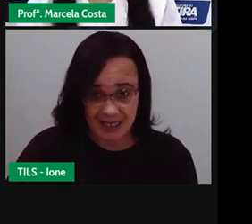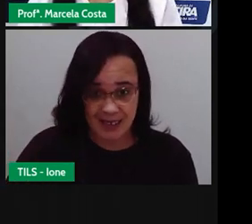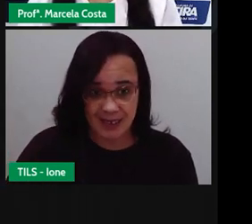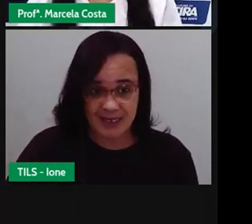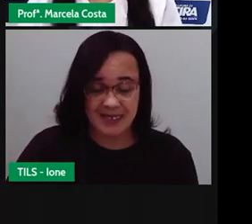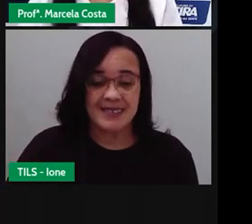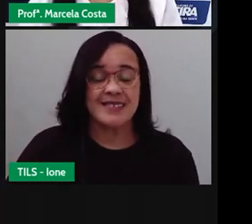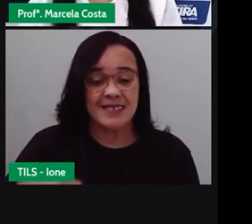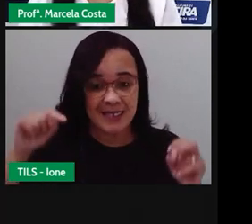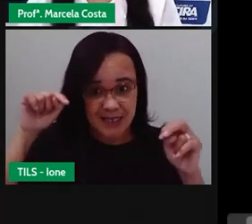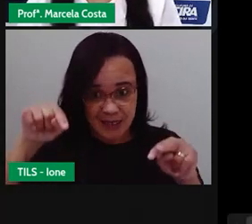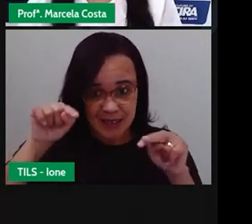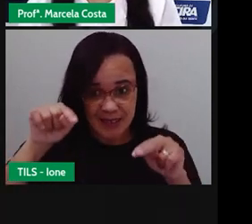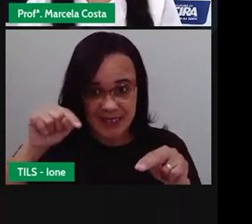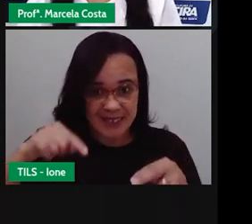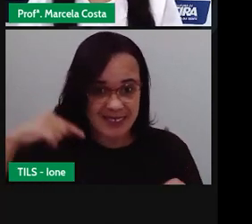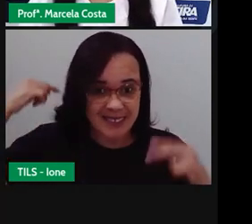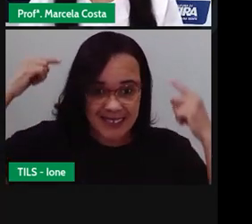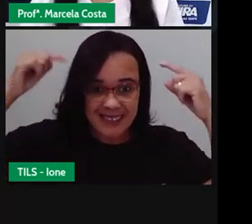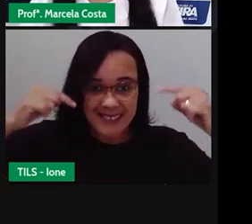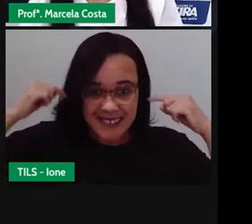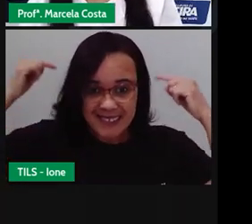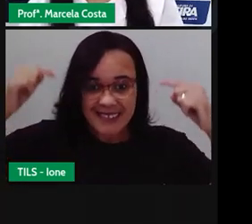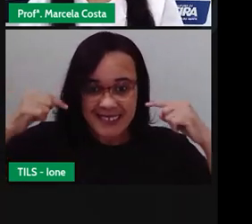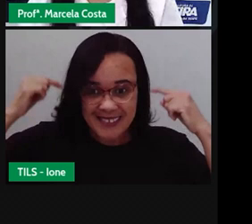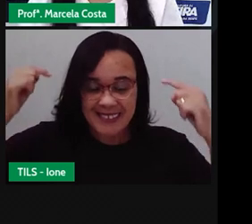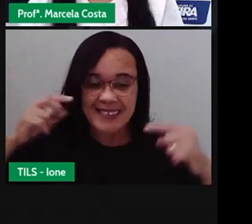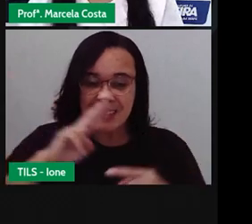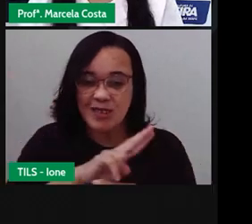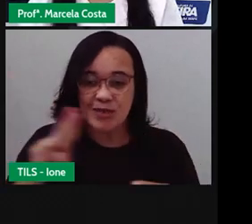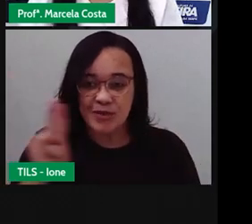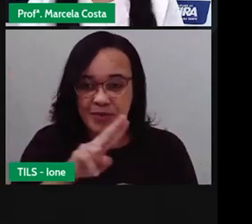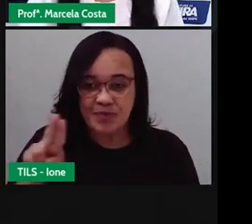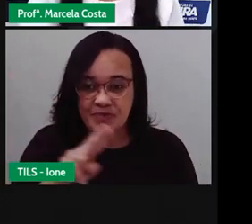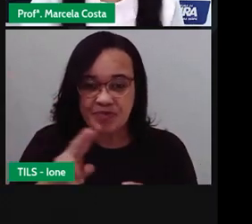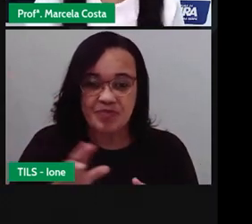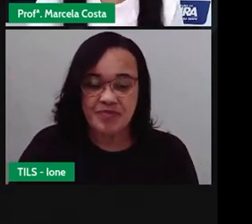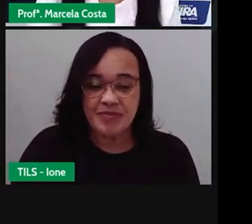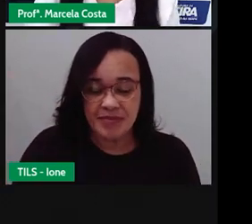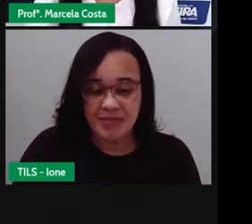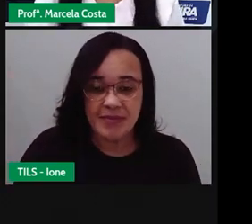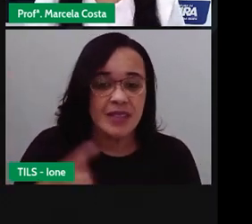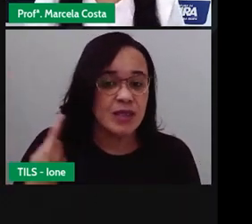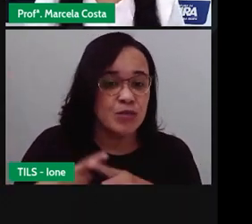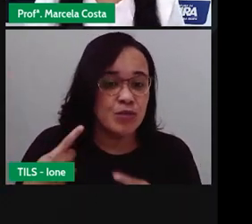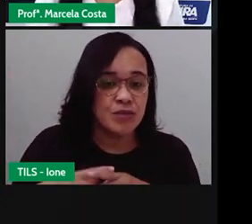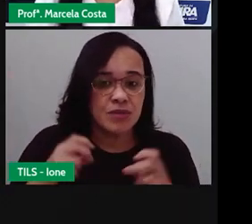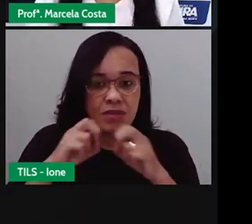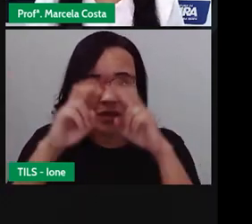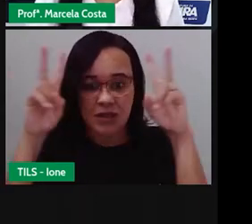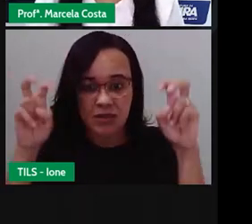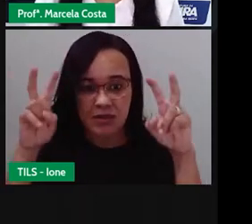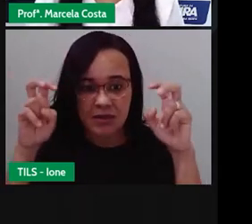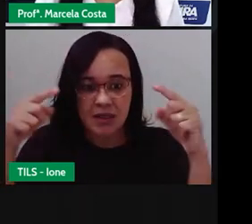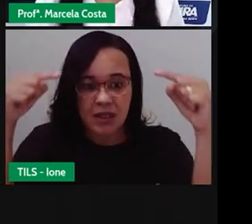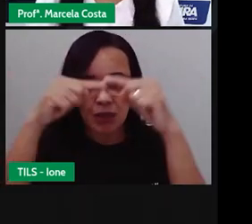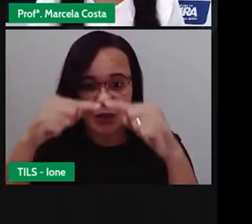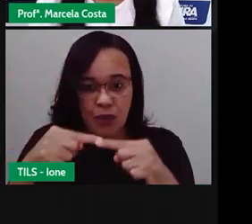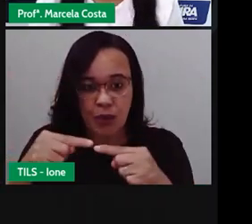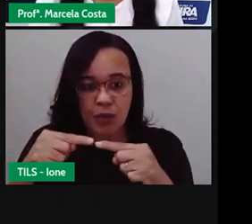gente já vê que nessa literatura vai estar tratando desse tema. Vai estar falando ali sobre